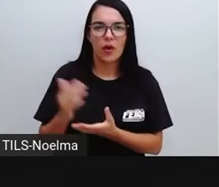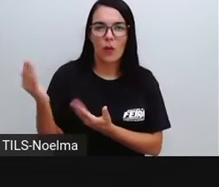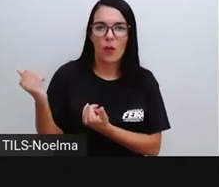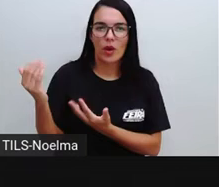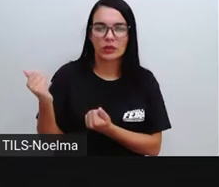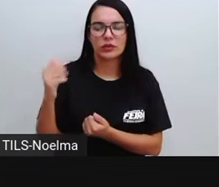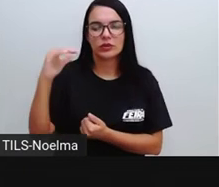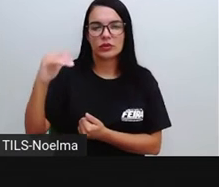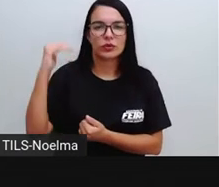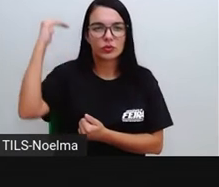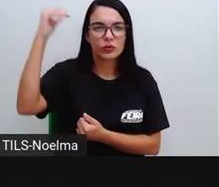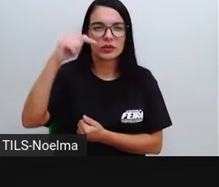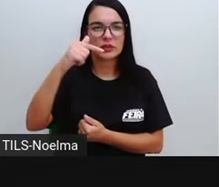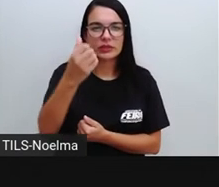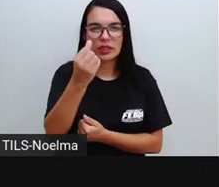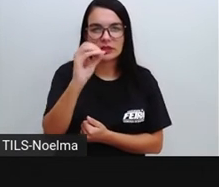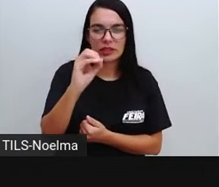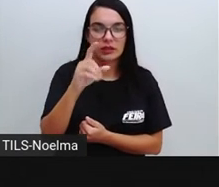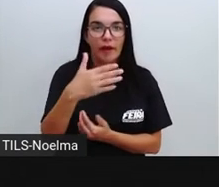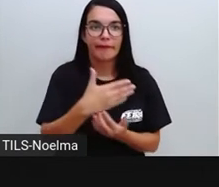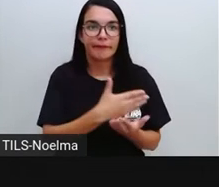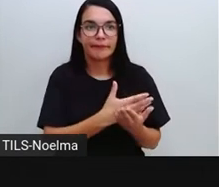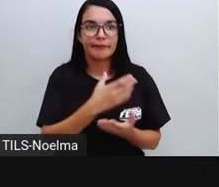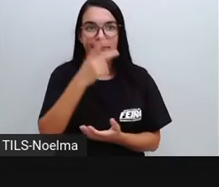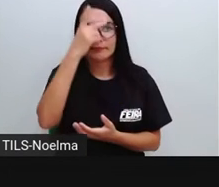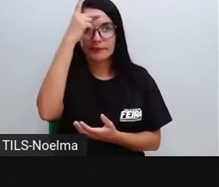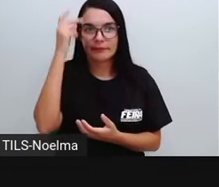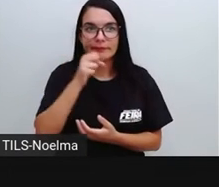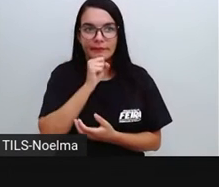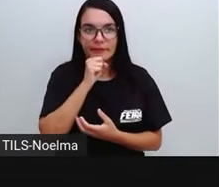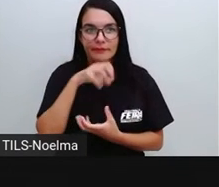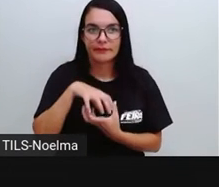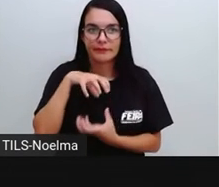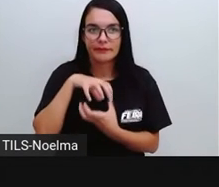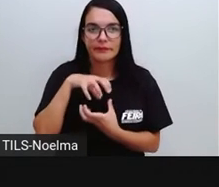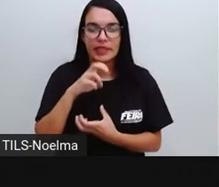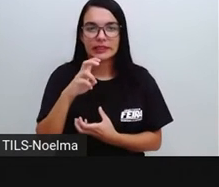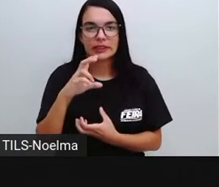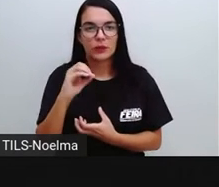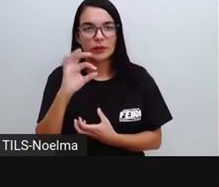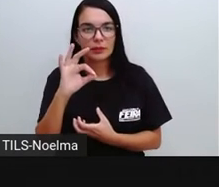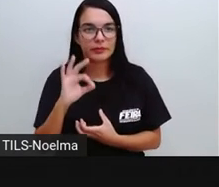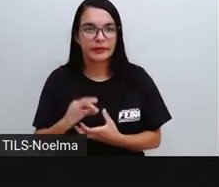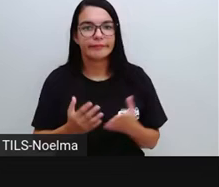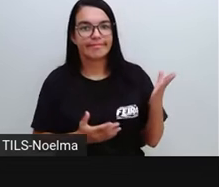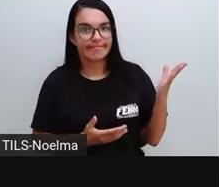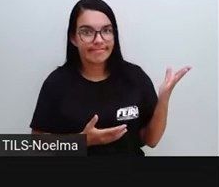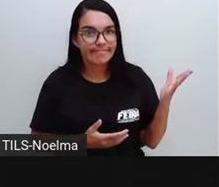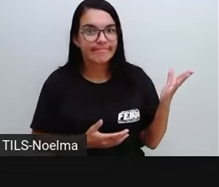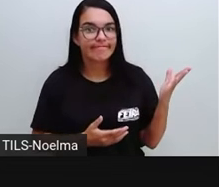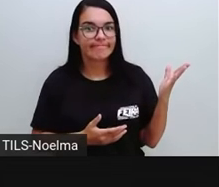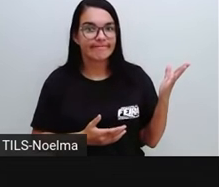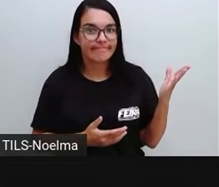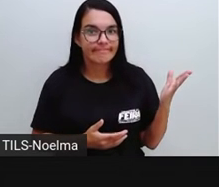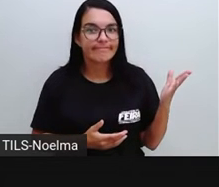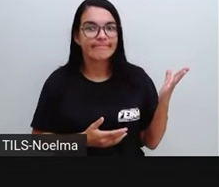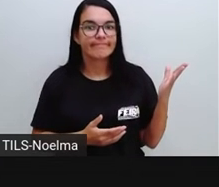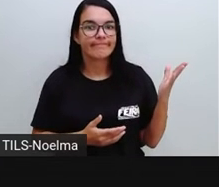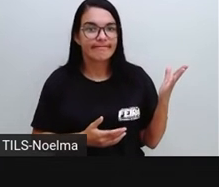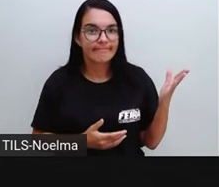adulto Vai a 60% No idoso Só vai caindo Aí Aos 50% Então